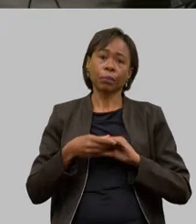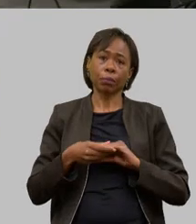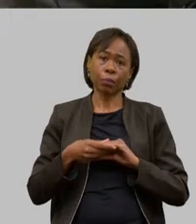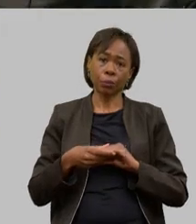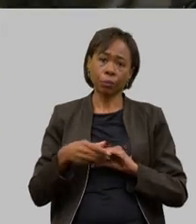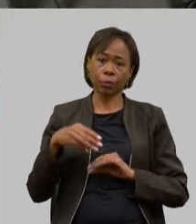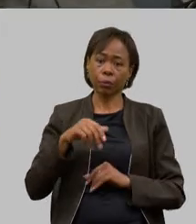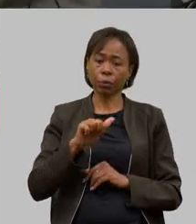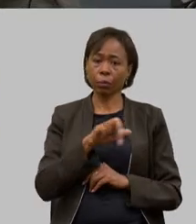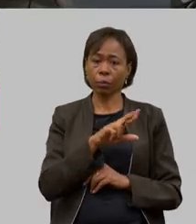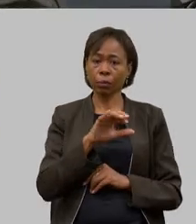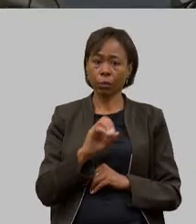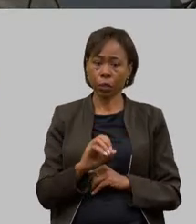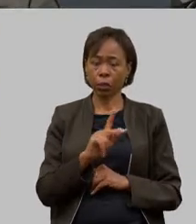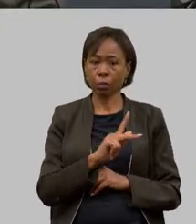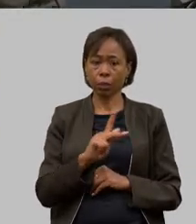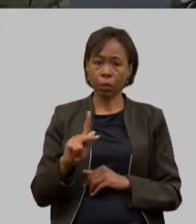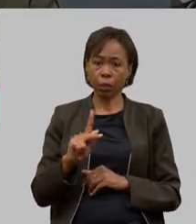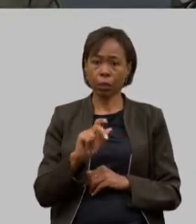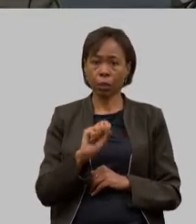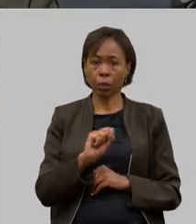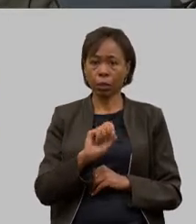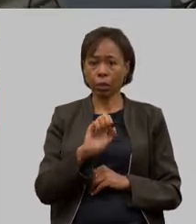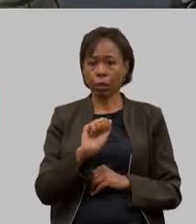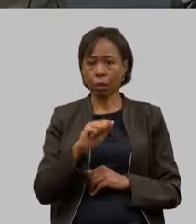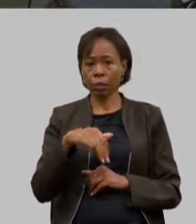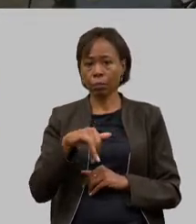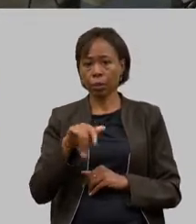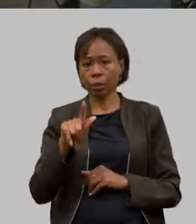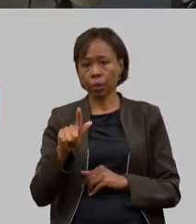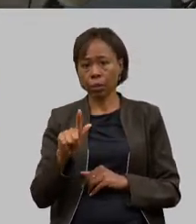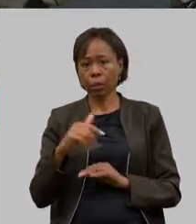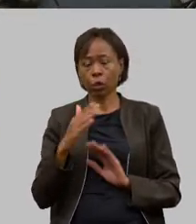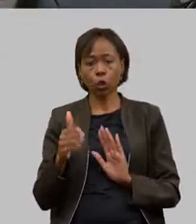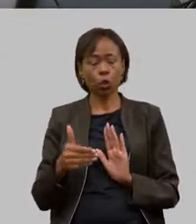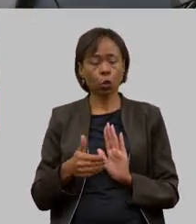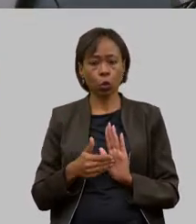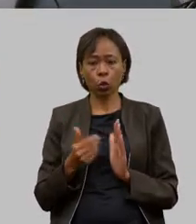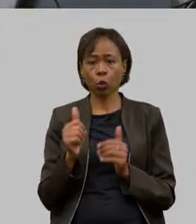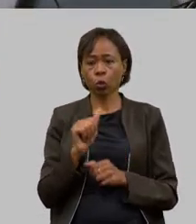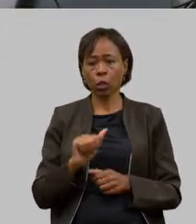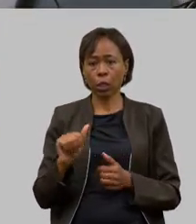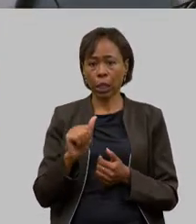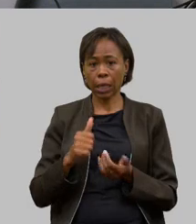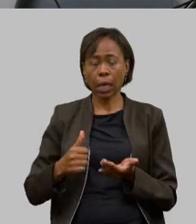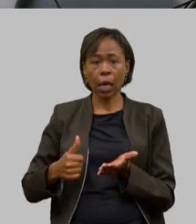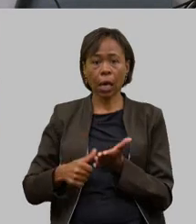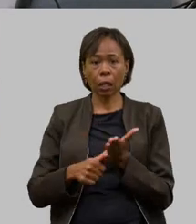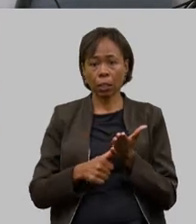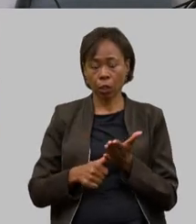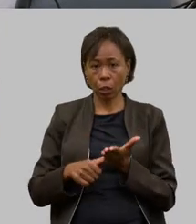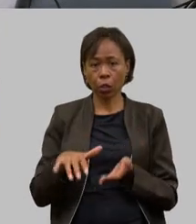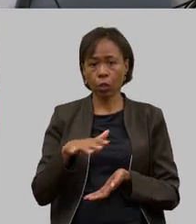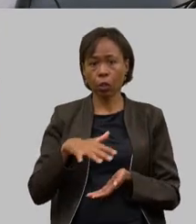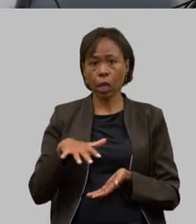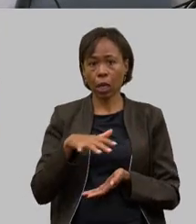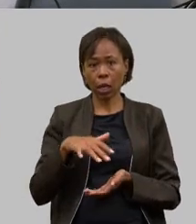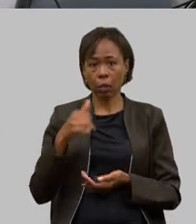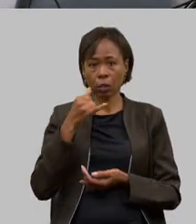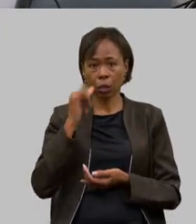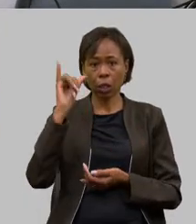amigo Mário Campos presidente da Ceamig representando todos os associados aí do setor sucro energético de Minas Gerais